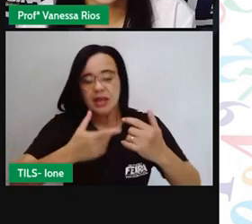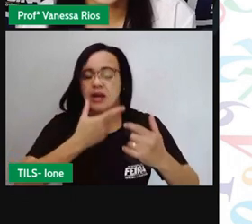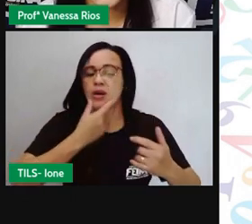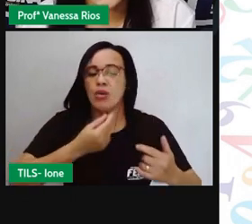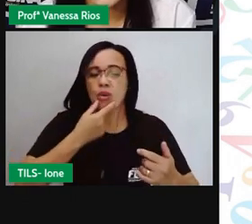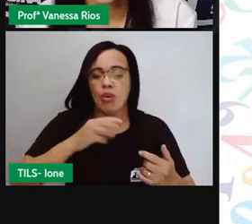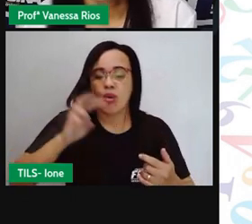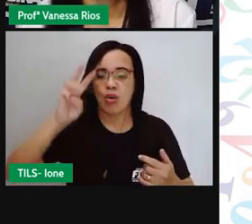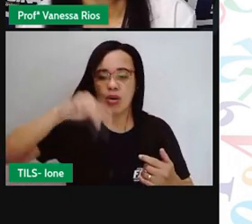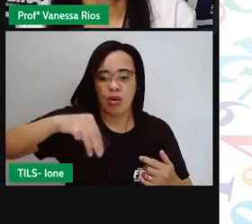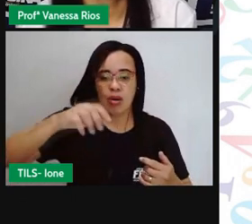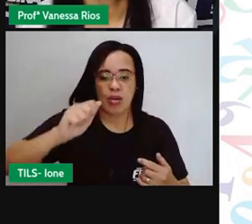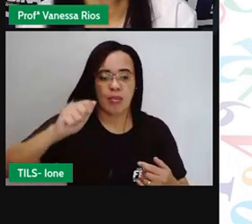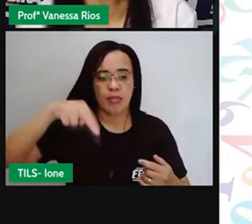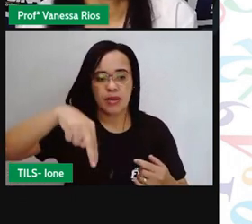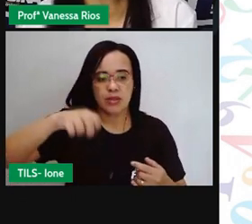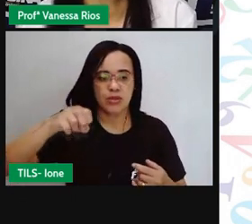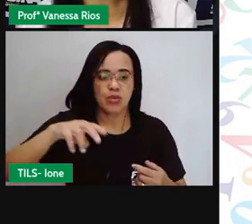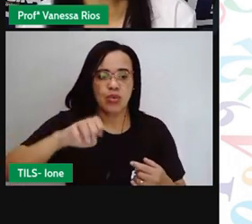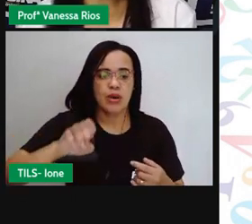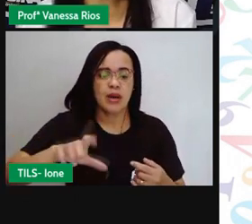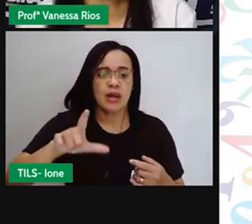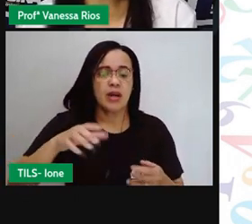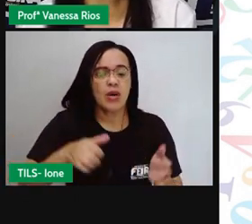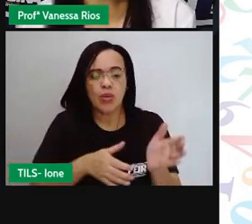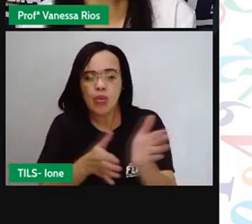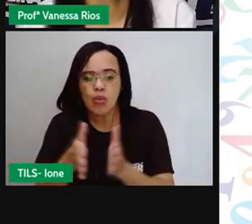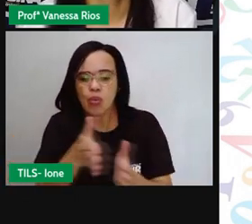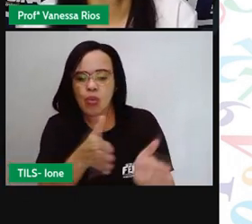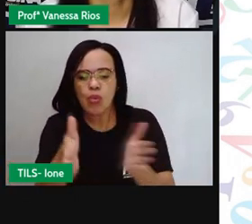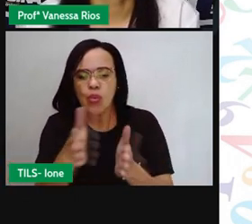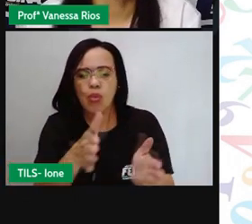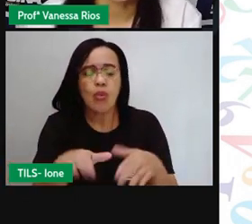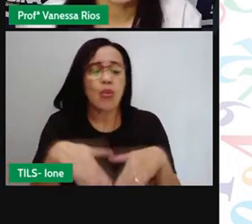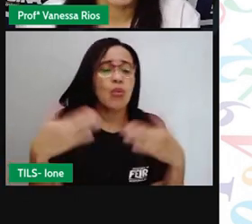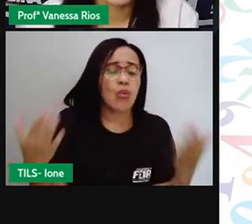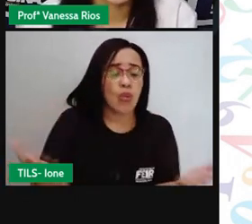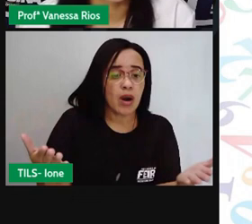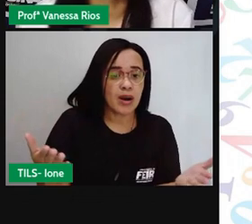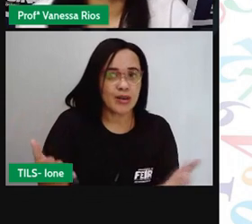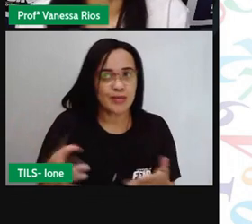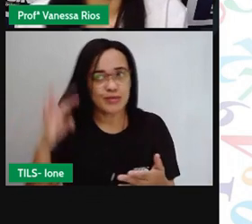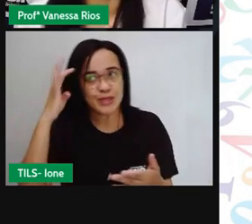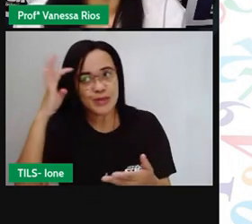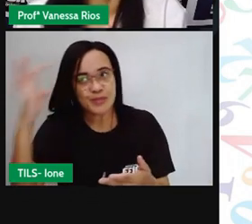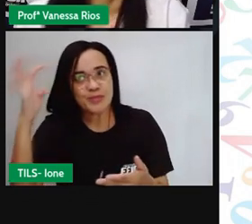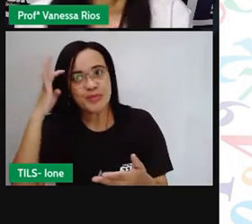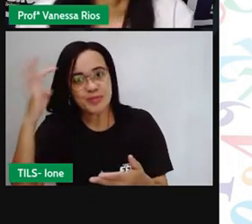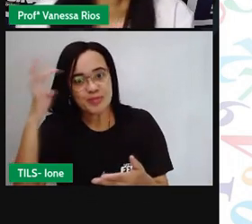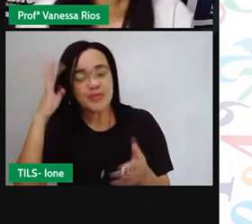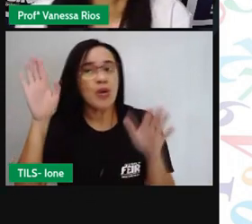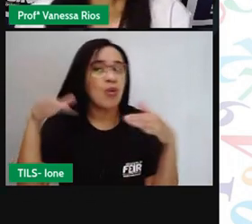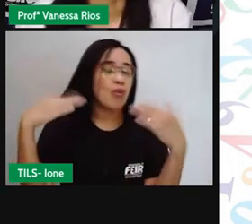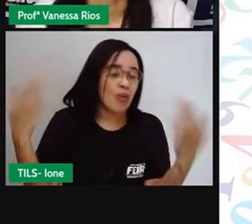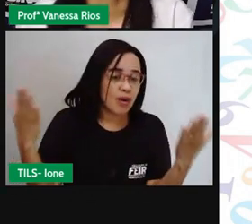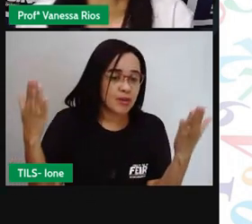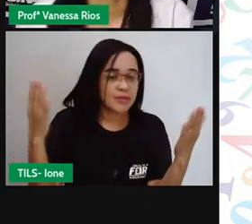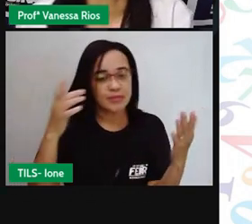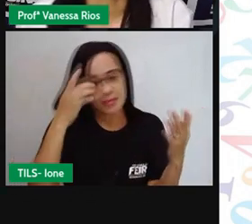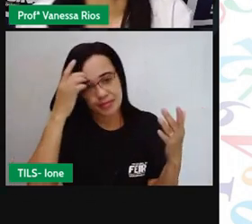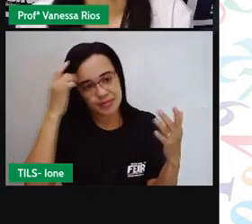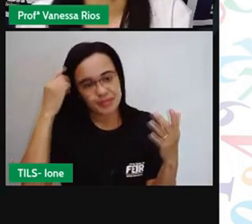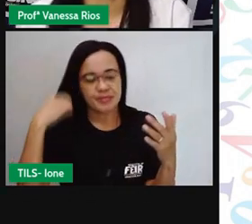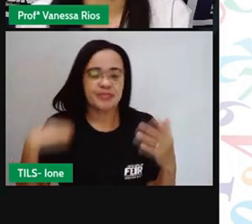é o percurso que Manoel vai passar. Comecem aí imaginando, né? Qual vai ser esse percurso. Ande dois